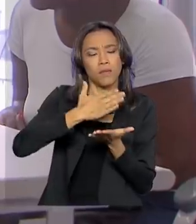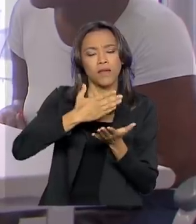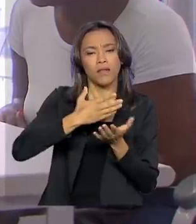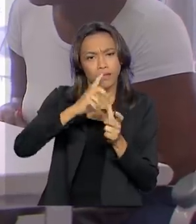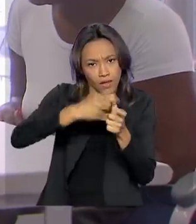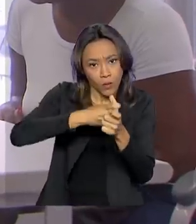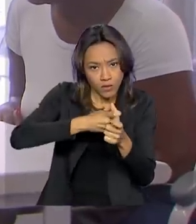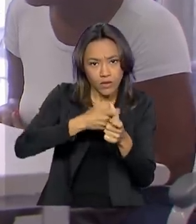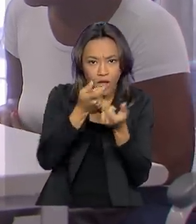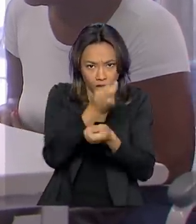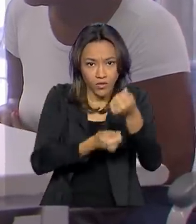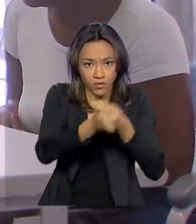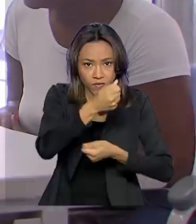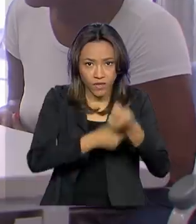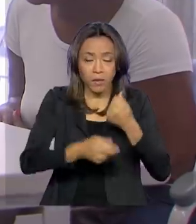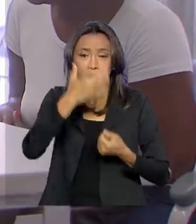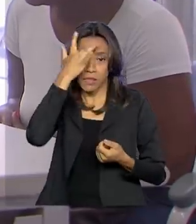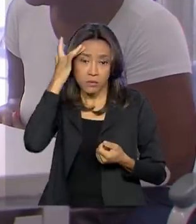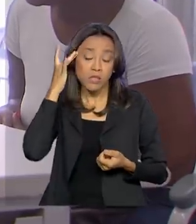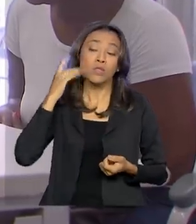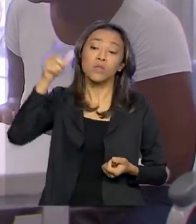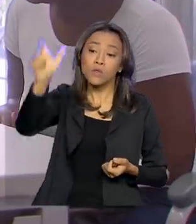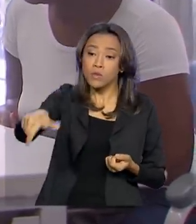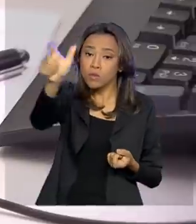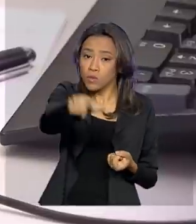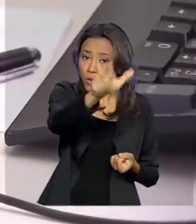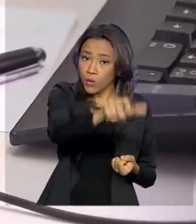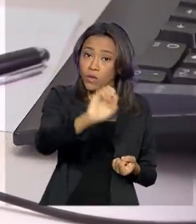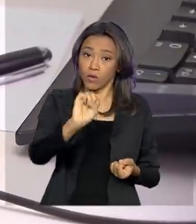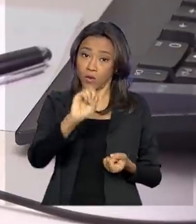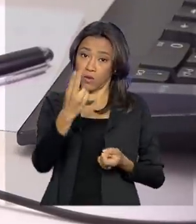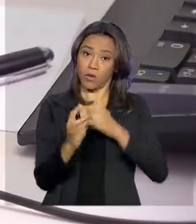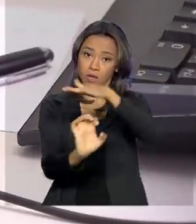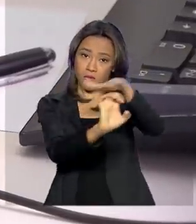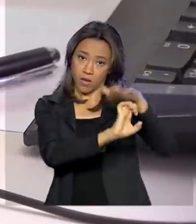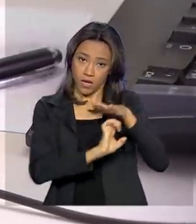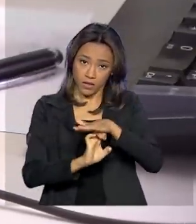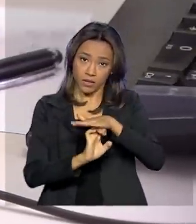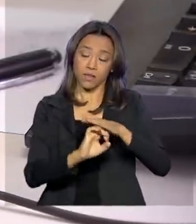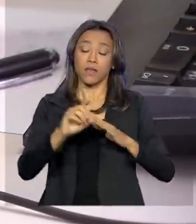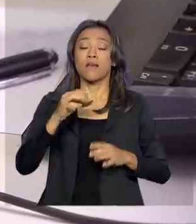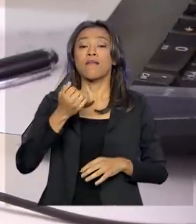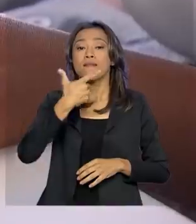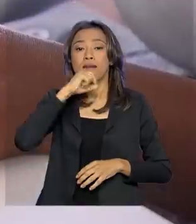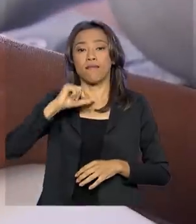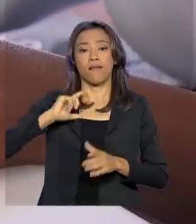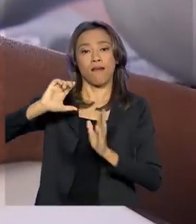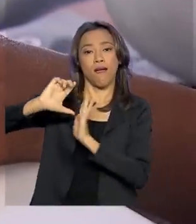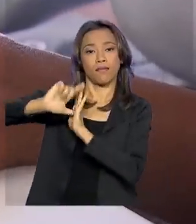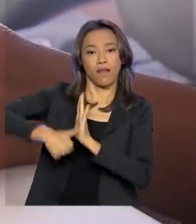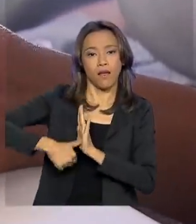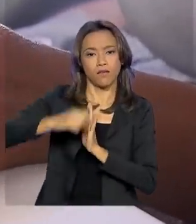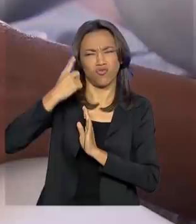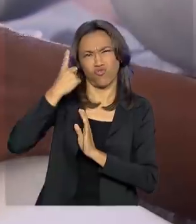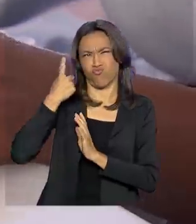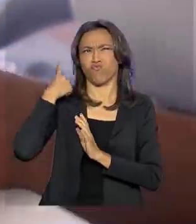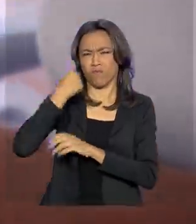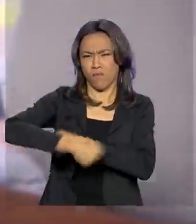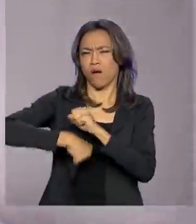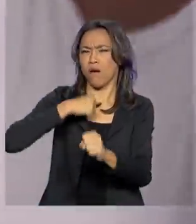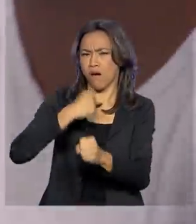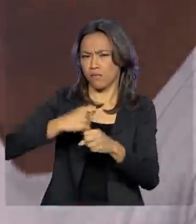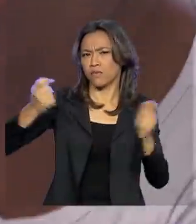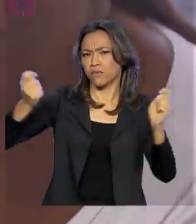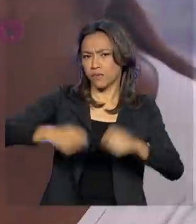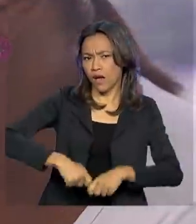comerciais para pessoas físicas e empresas. Os débitos com atraso superior a um ano, por exemplo, poderão ser